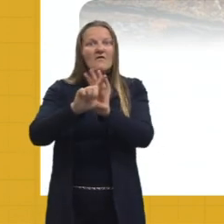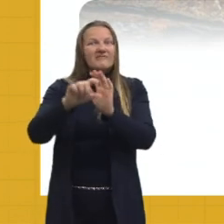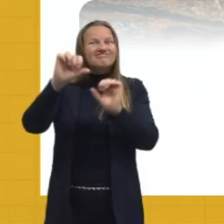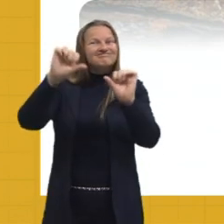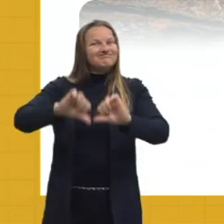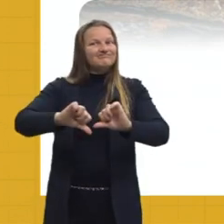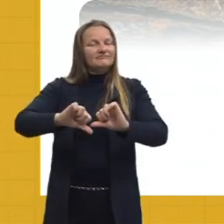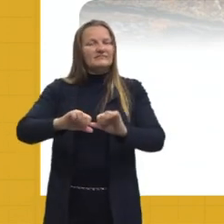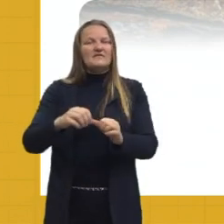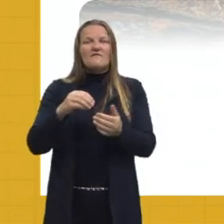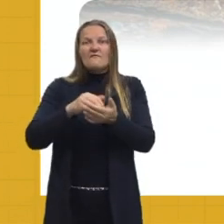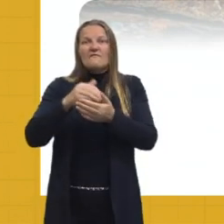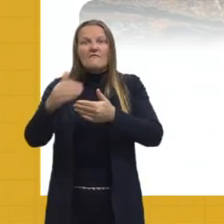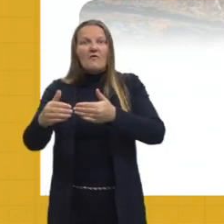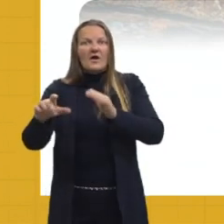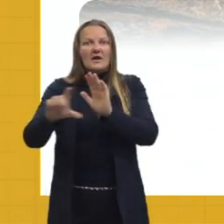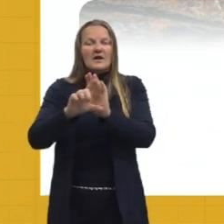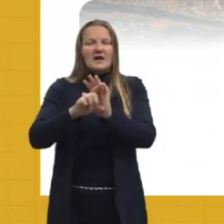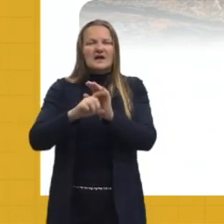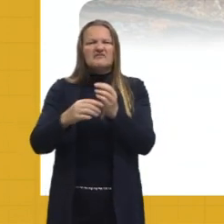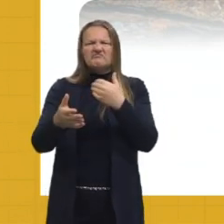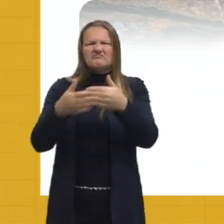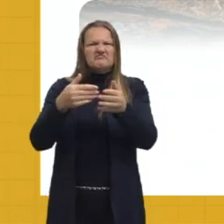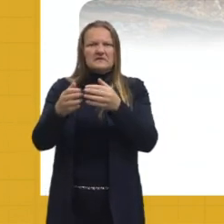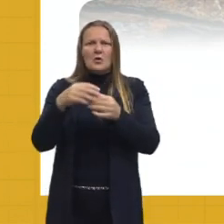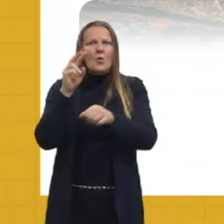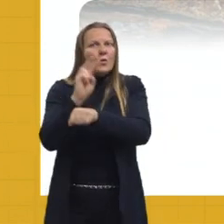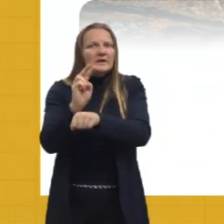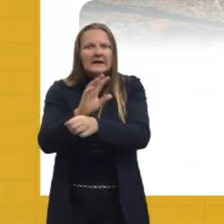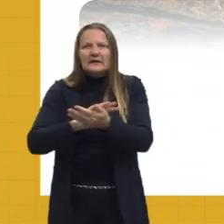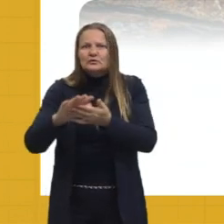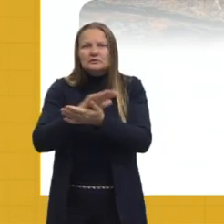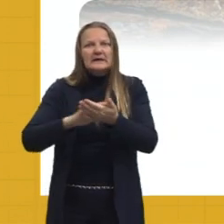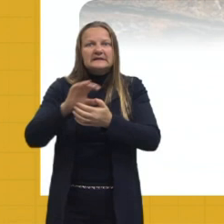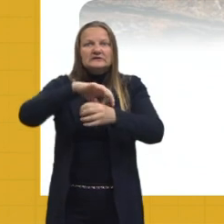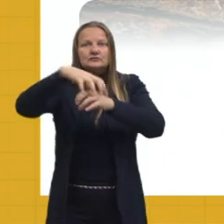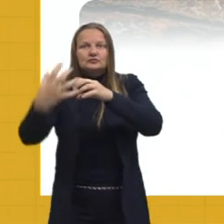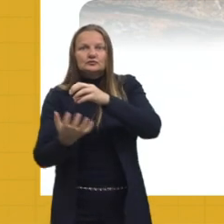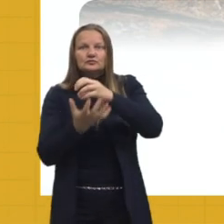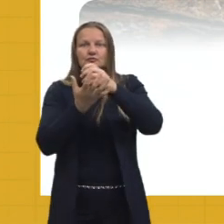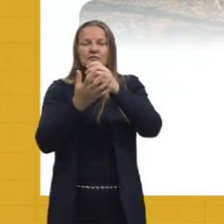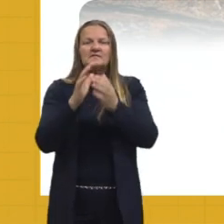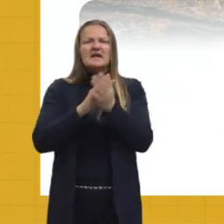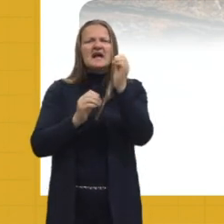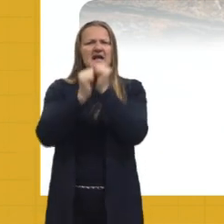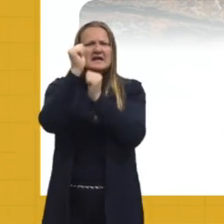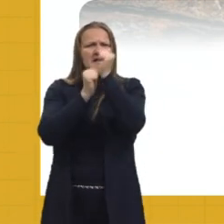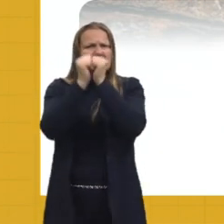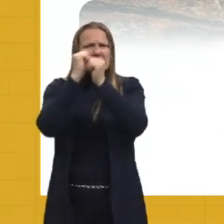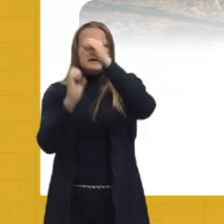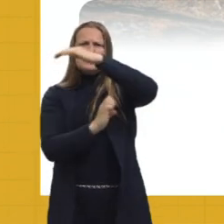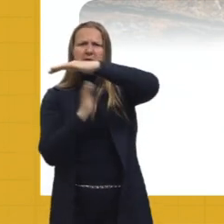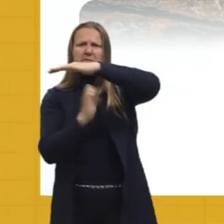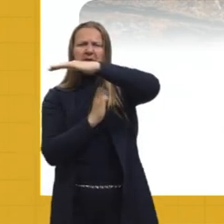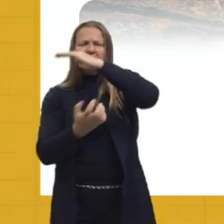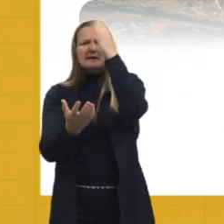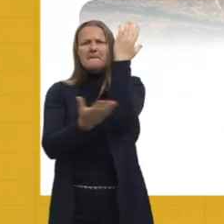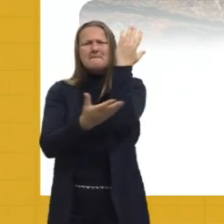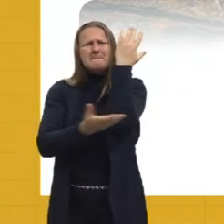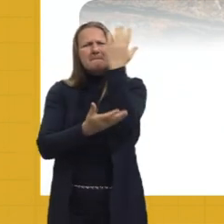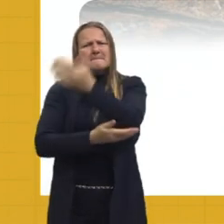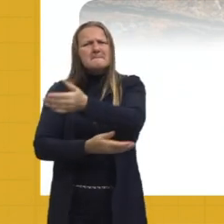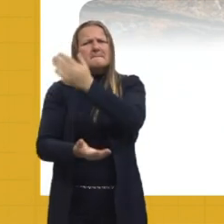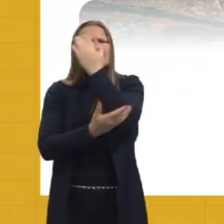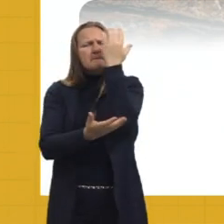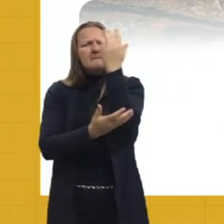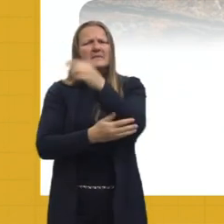aí com a sustentabilidade. Em muitos casos, as empresas extraem parte dessa madeira